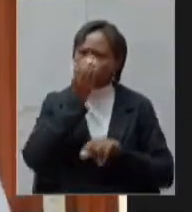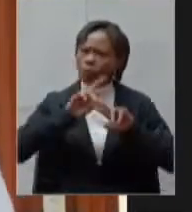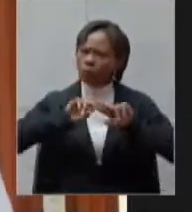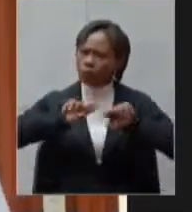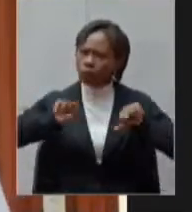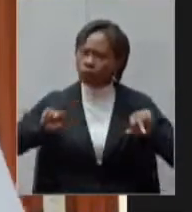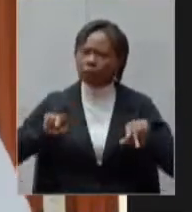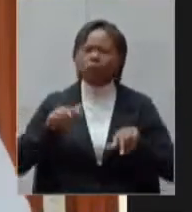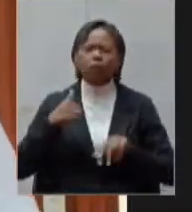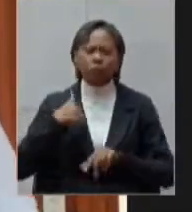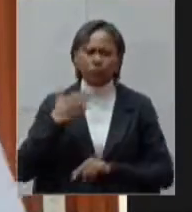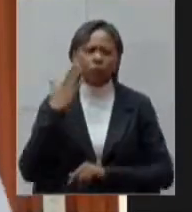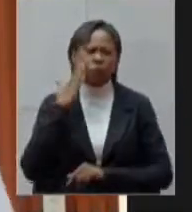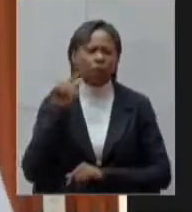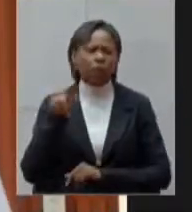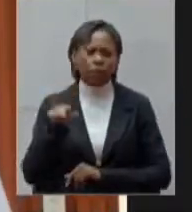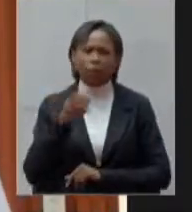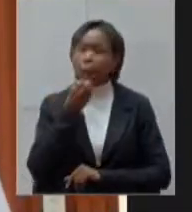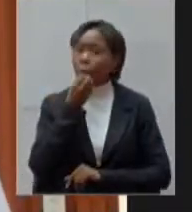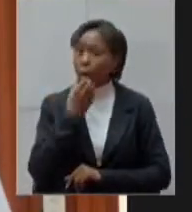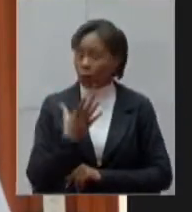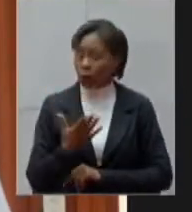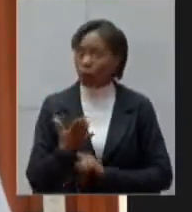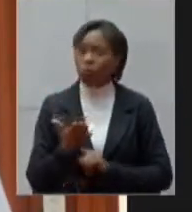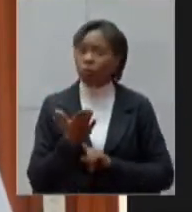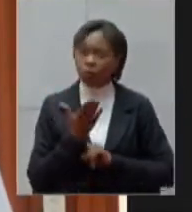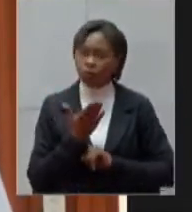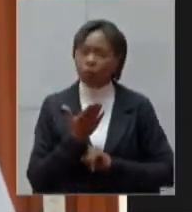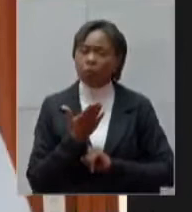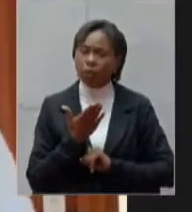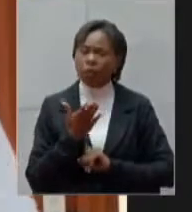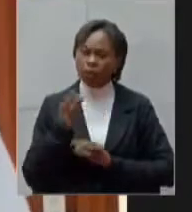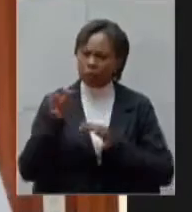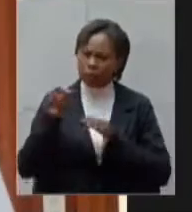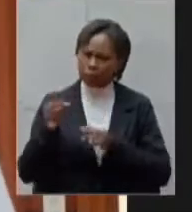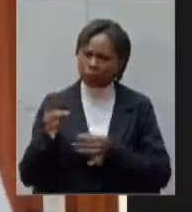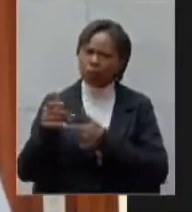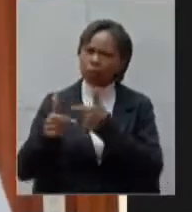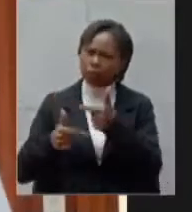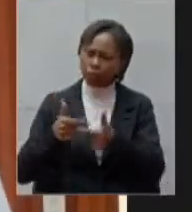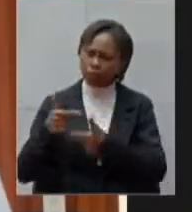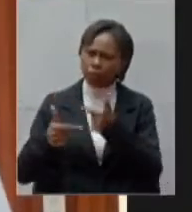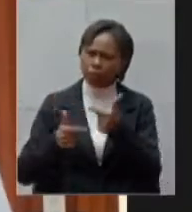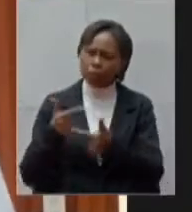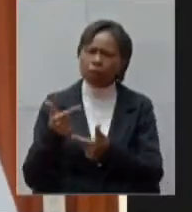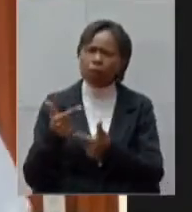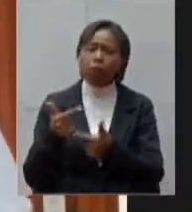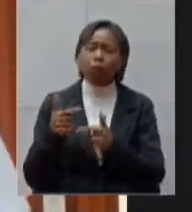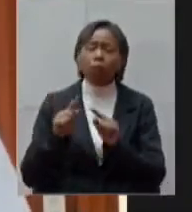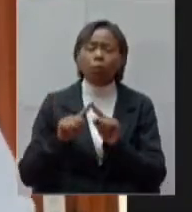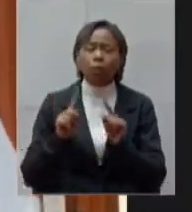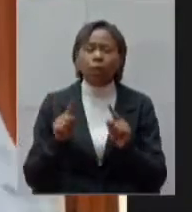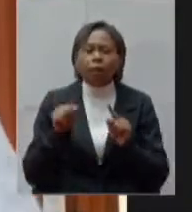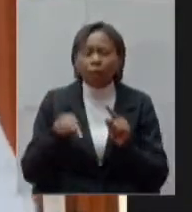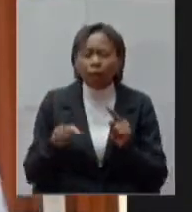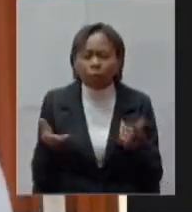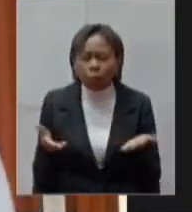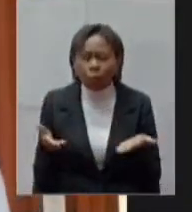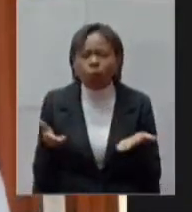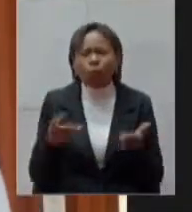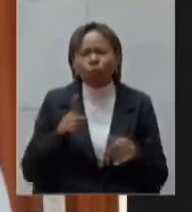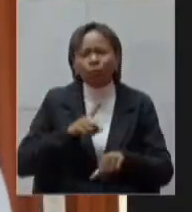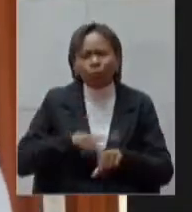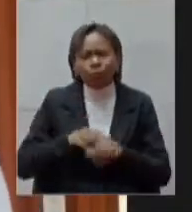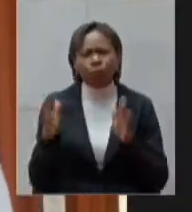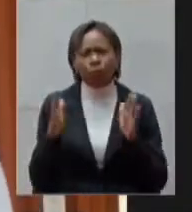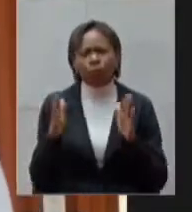deles que nos orgulha políticos corretos e honestos trabalhando que é a característica de Minas Gerais mas nesse momento a região de Labras do sul